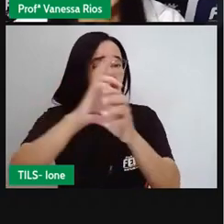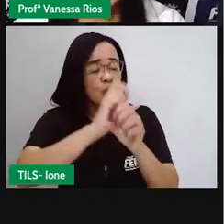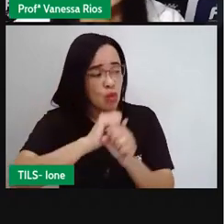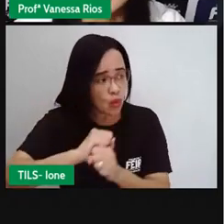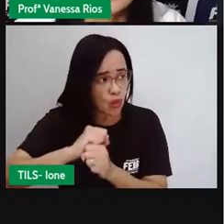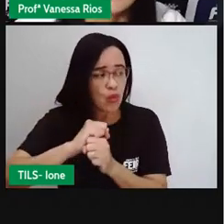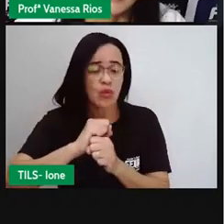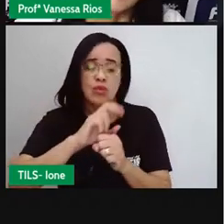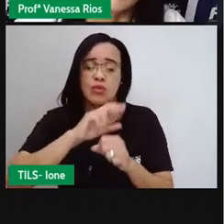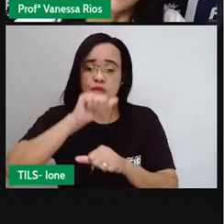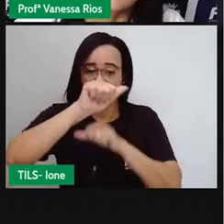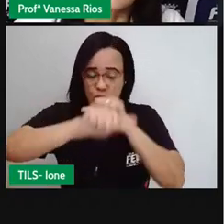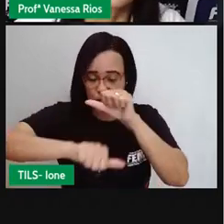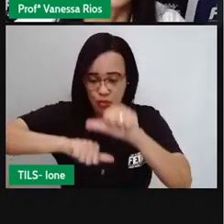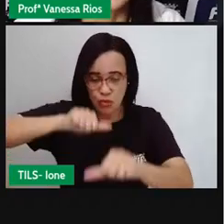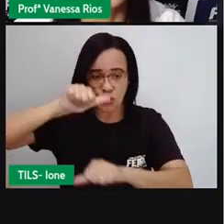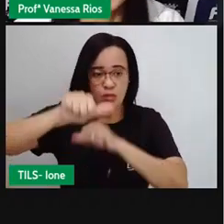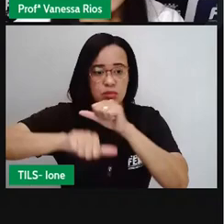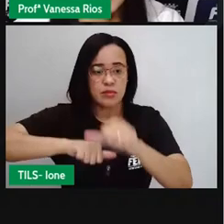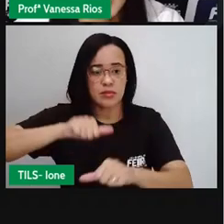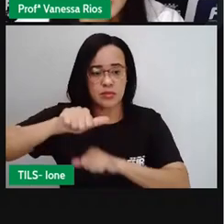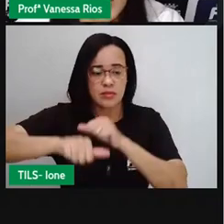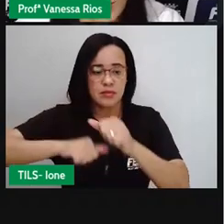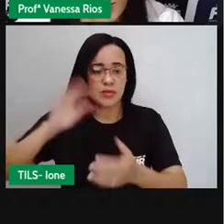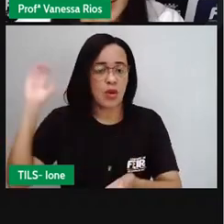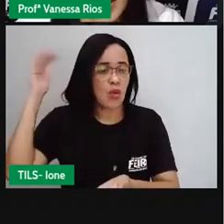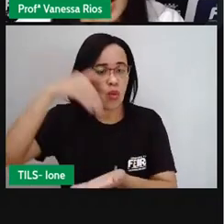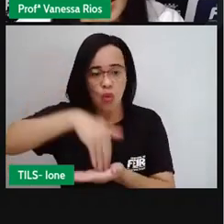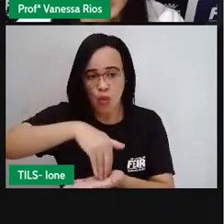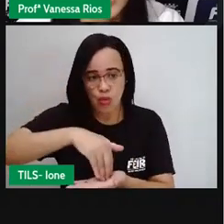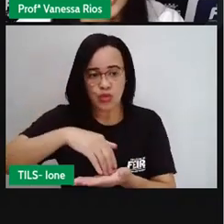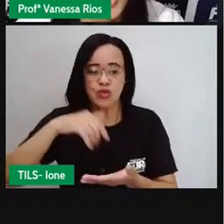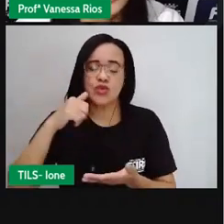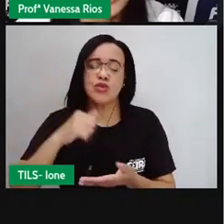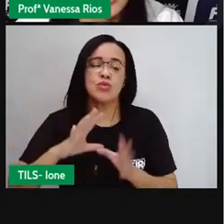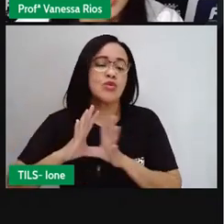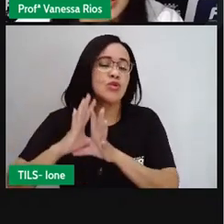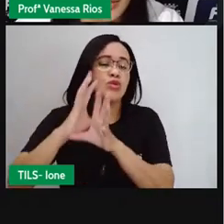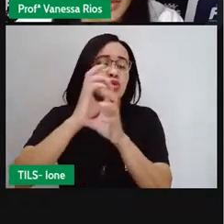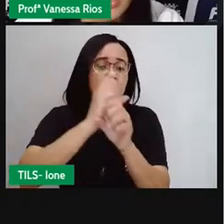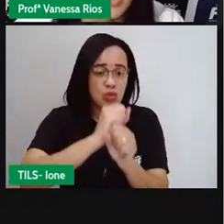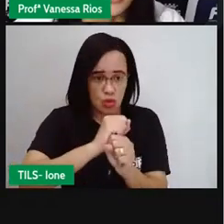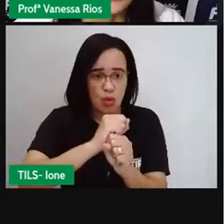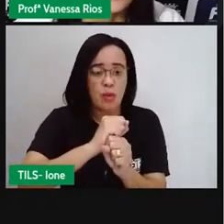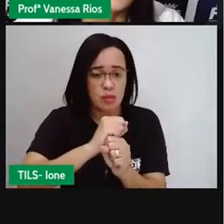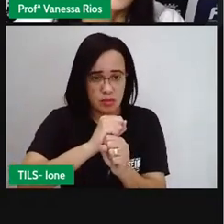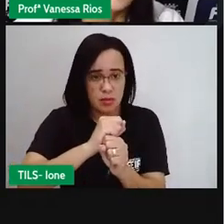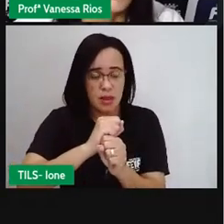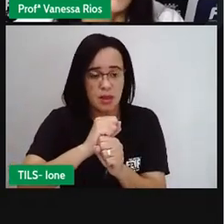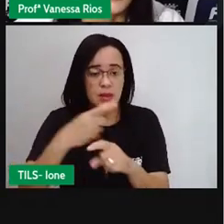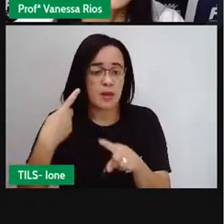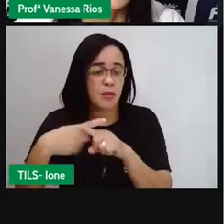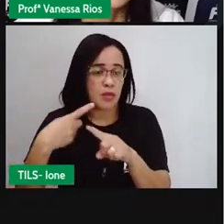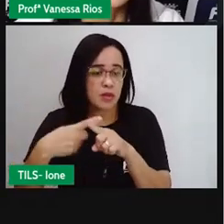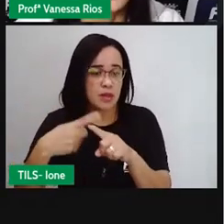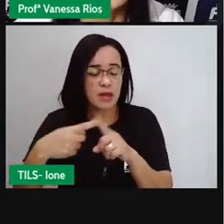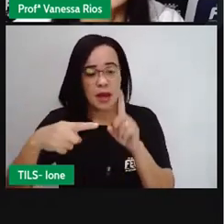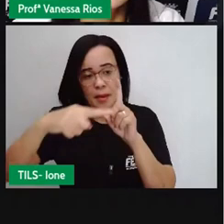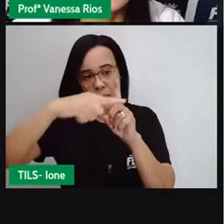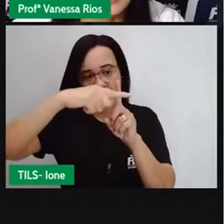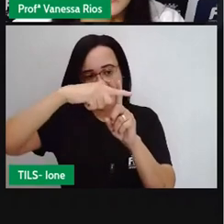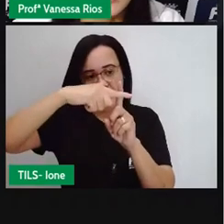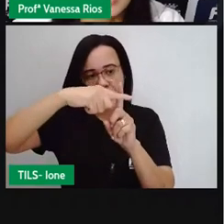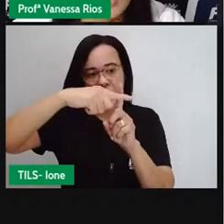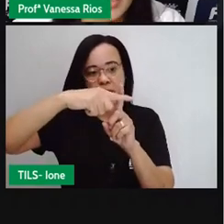transformação desses valores e no final fazendo a soma né? a conta de adição a gente encontra como resposta